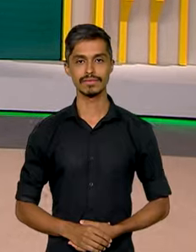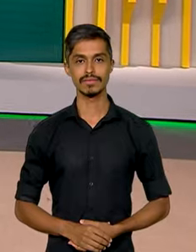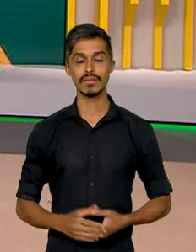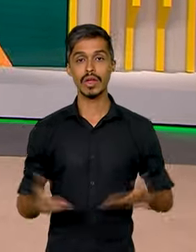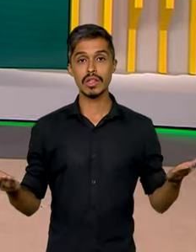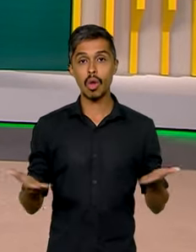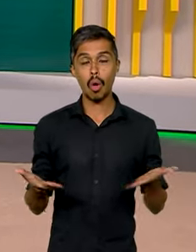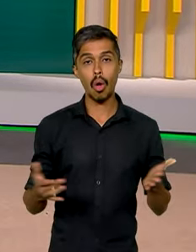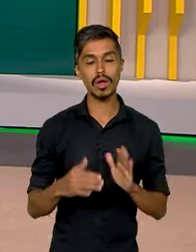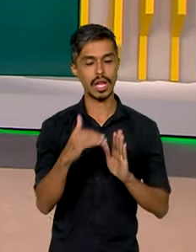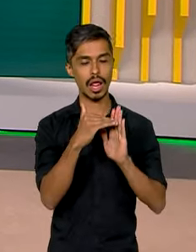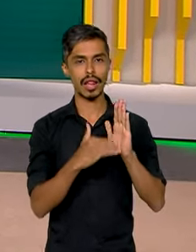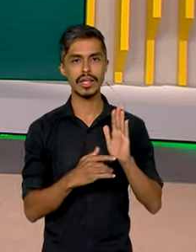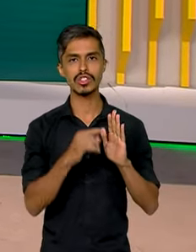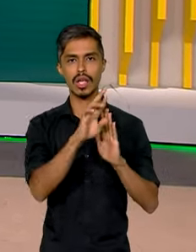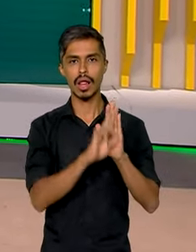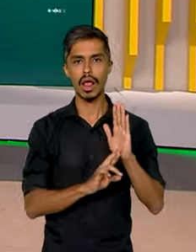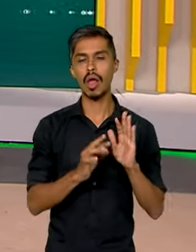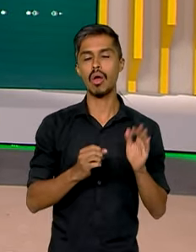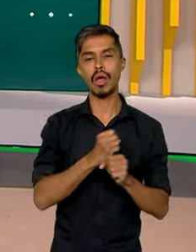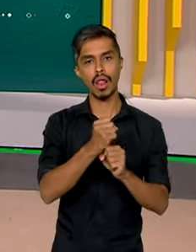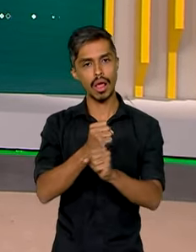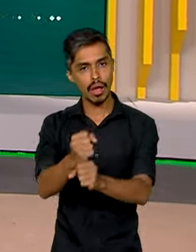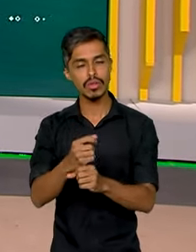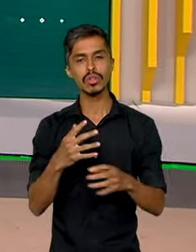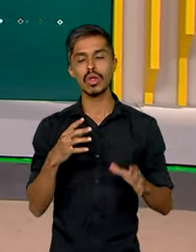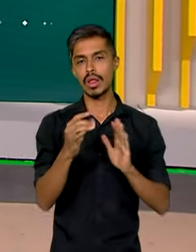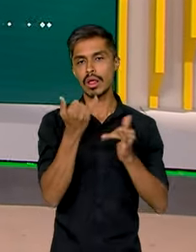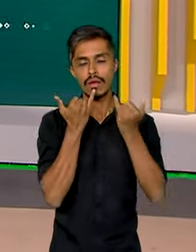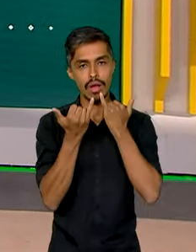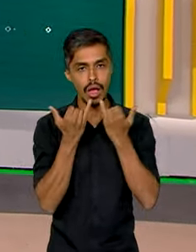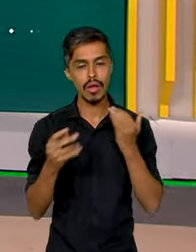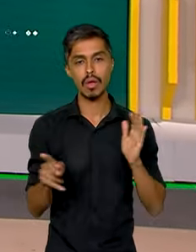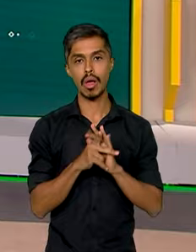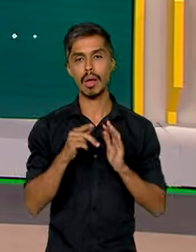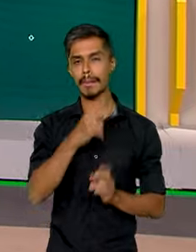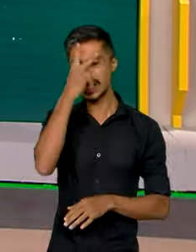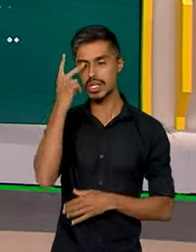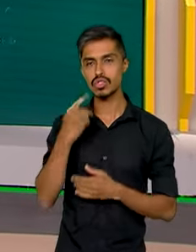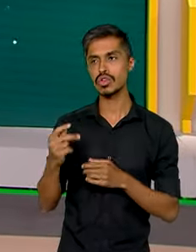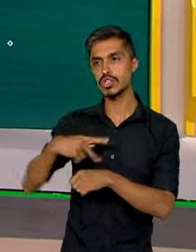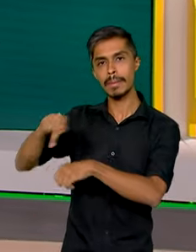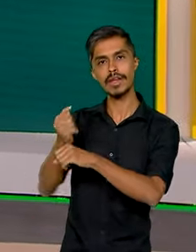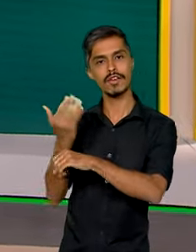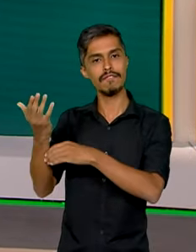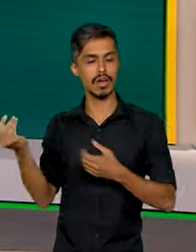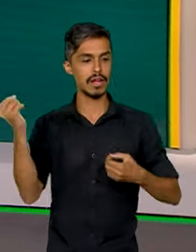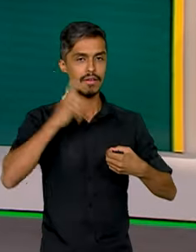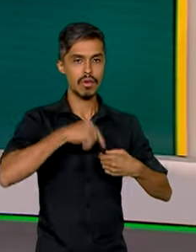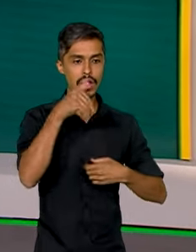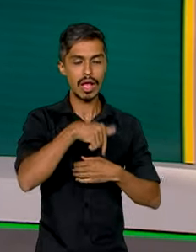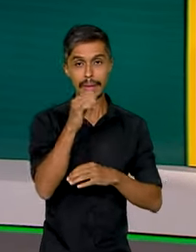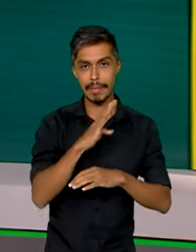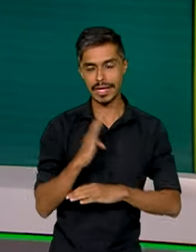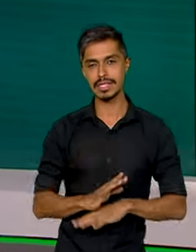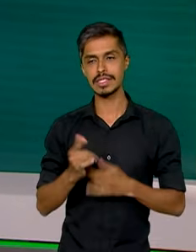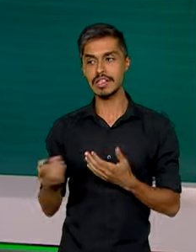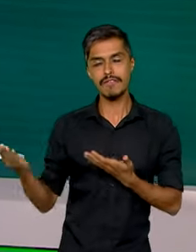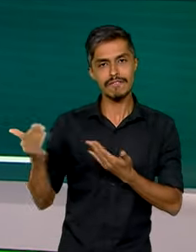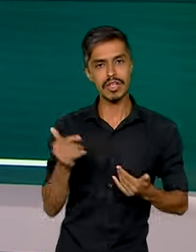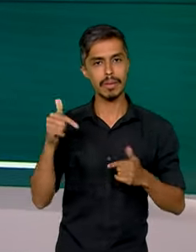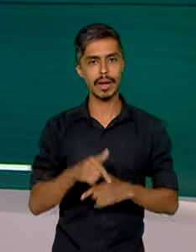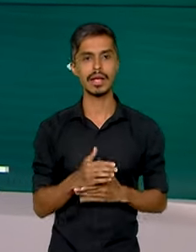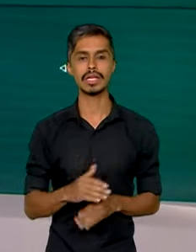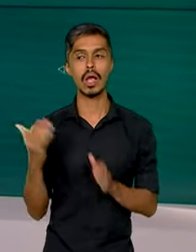Foi divulgado hoje o relatório anual com dados sobre imigrantes e refugiados no Brasil. Entre 2013